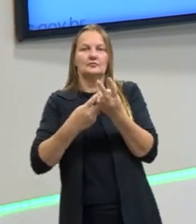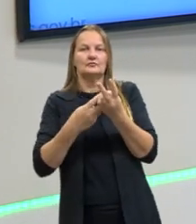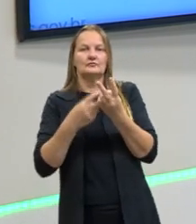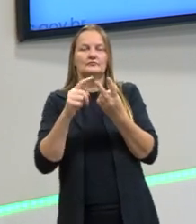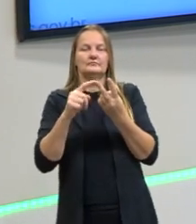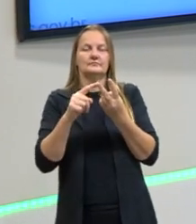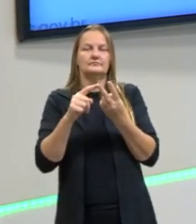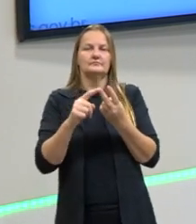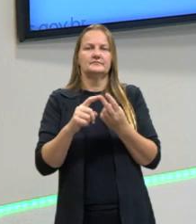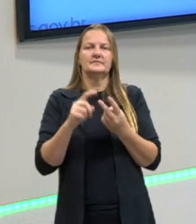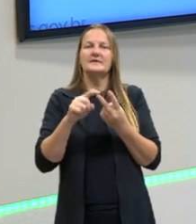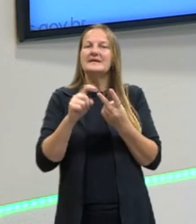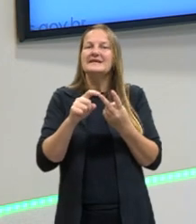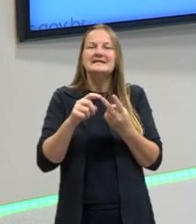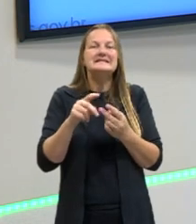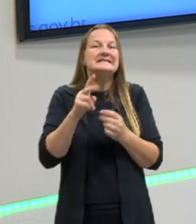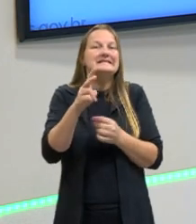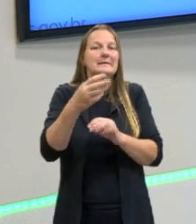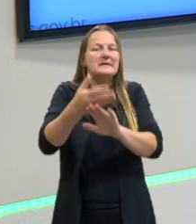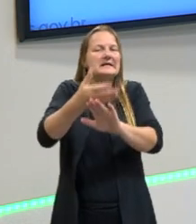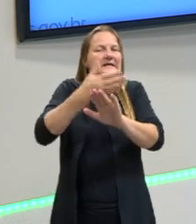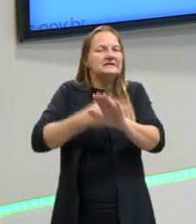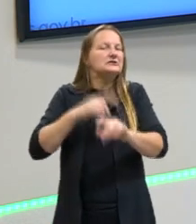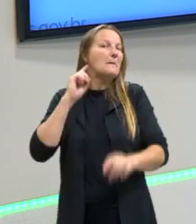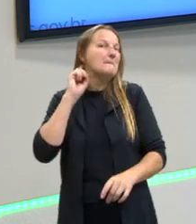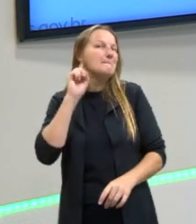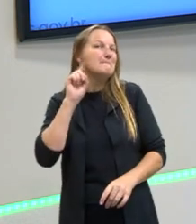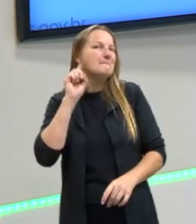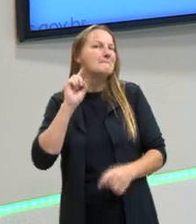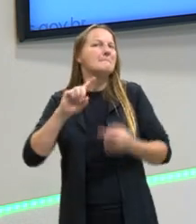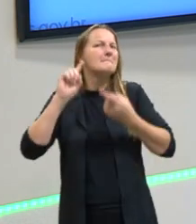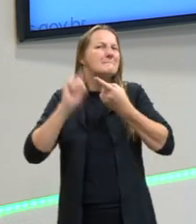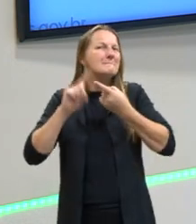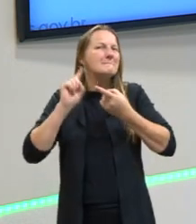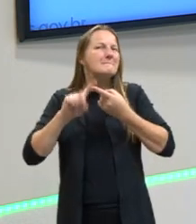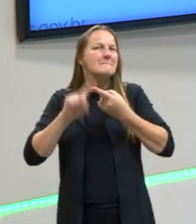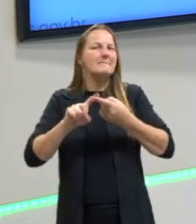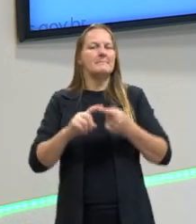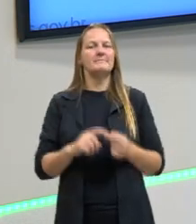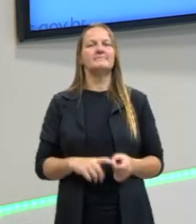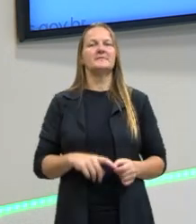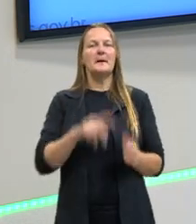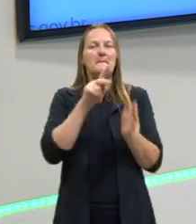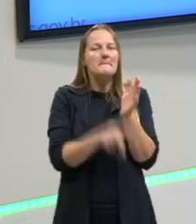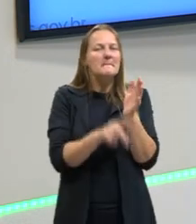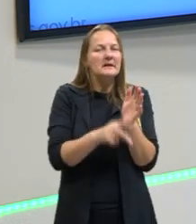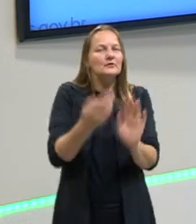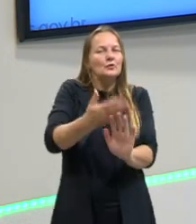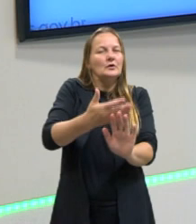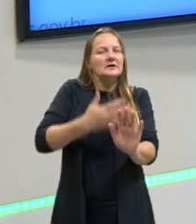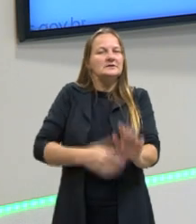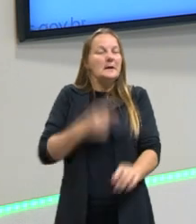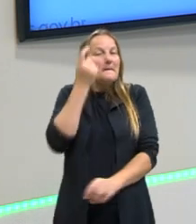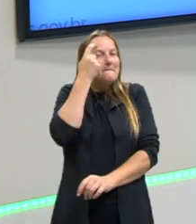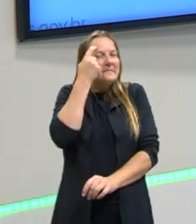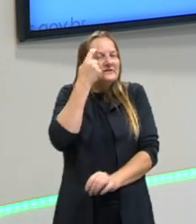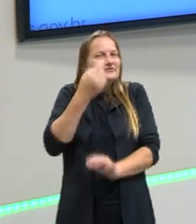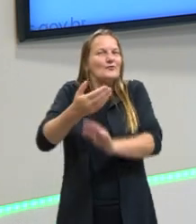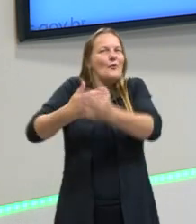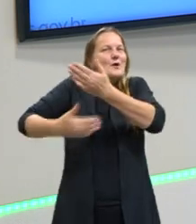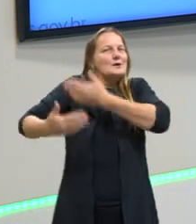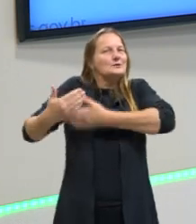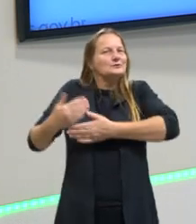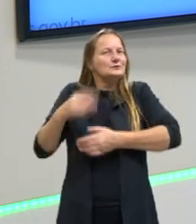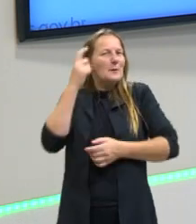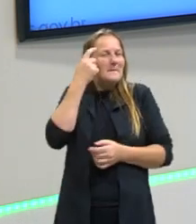geralmente, ele é proposital. Quem fala algo com duplo sentido, pensou antes, porque